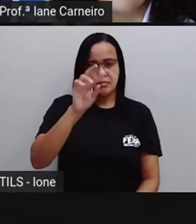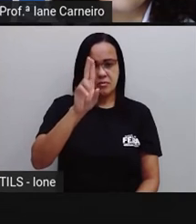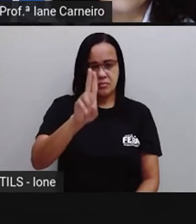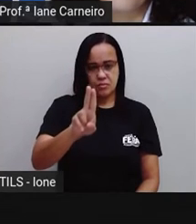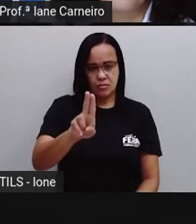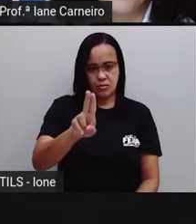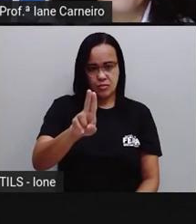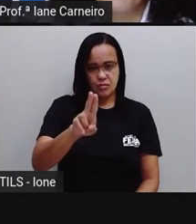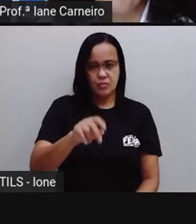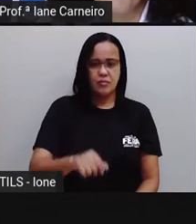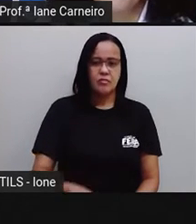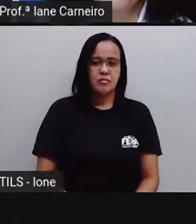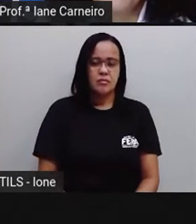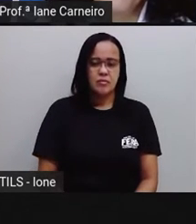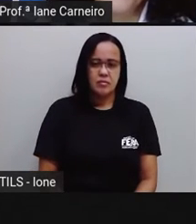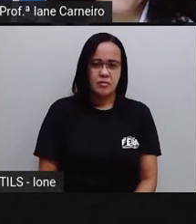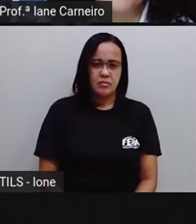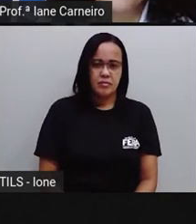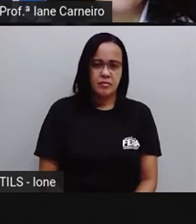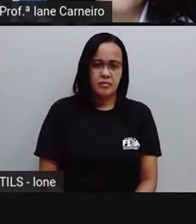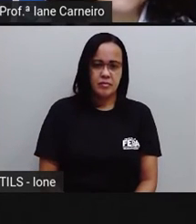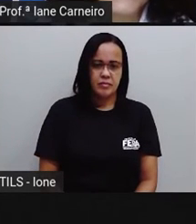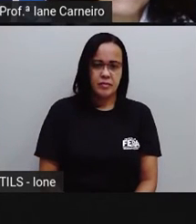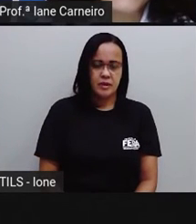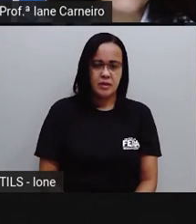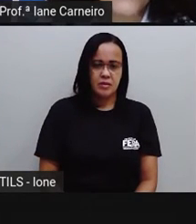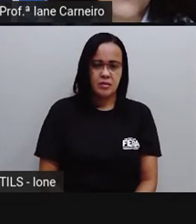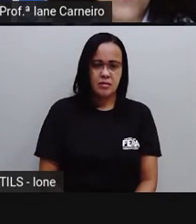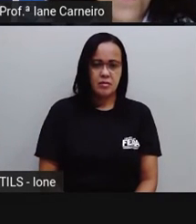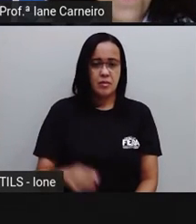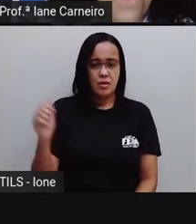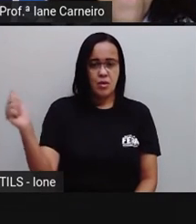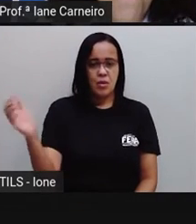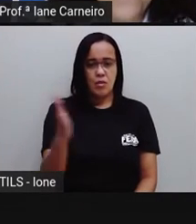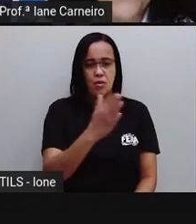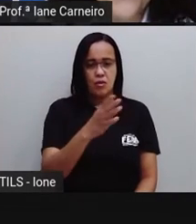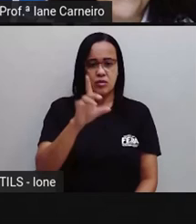TATU. Tá joia? Vamos pro próximo. DEDO.